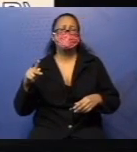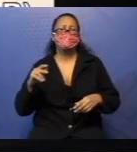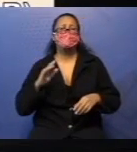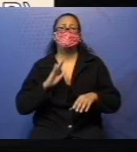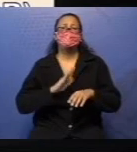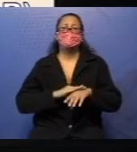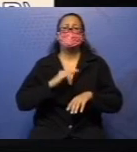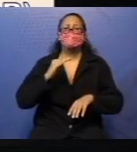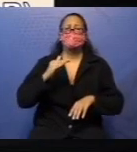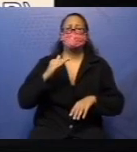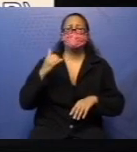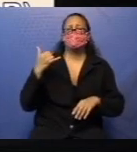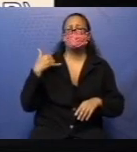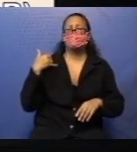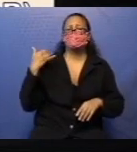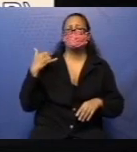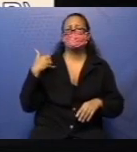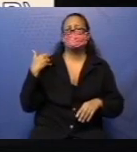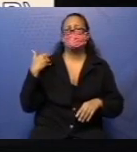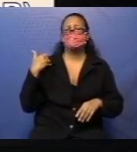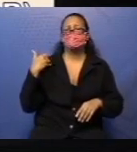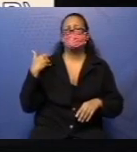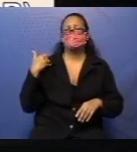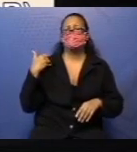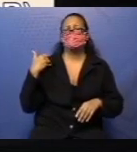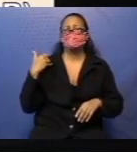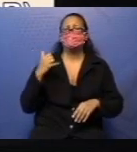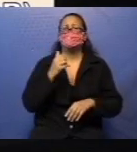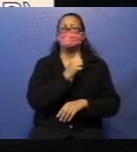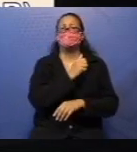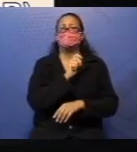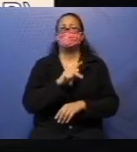a mais a professora tem em relação ao aluno?